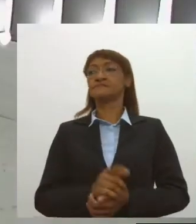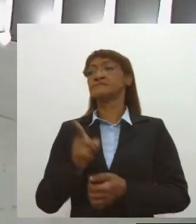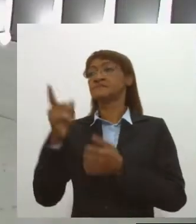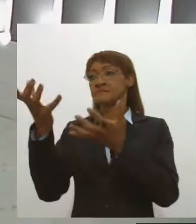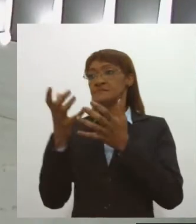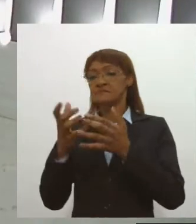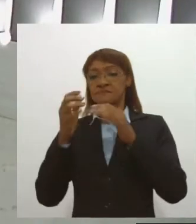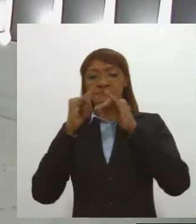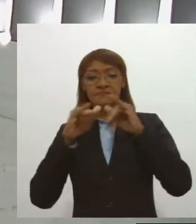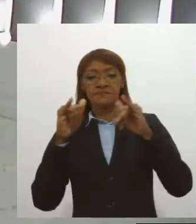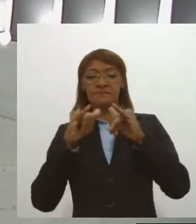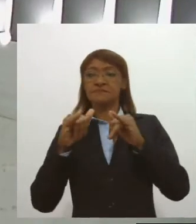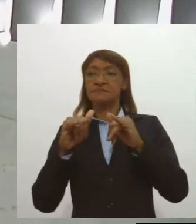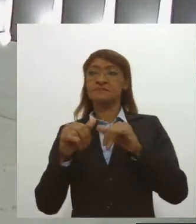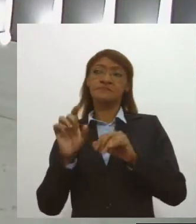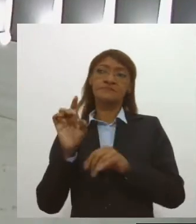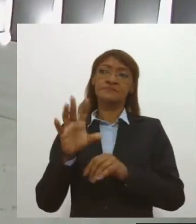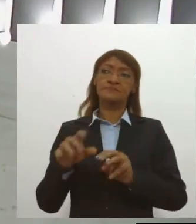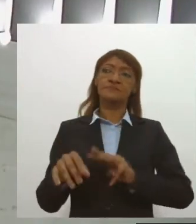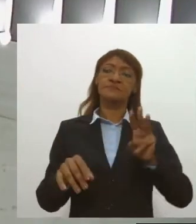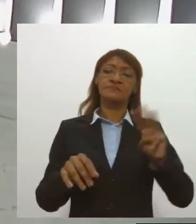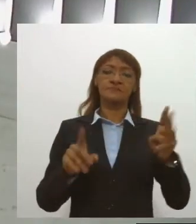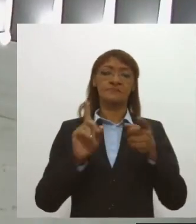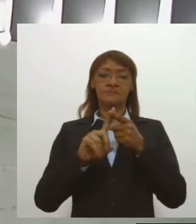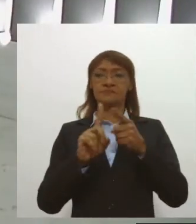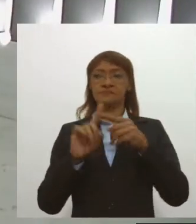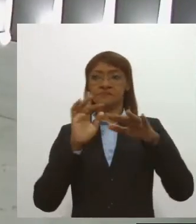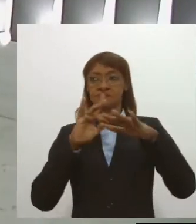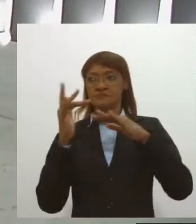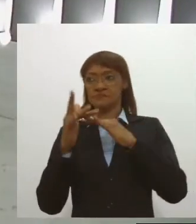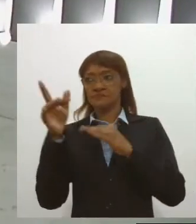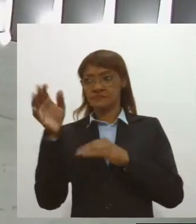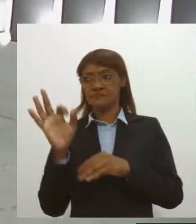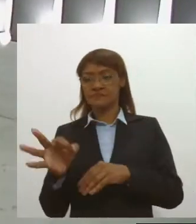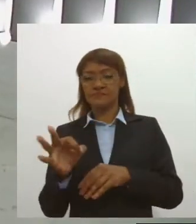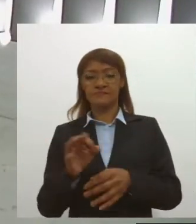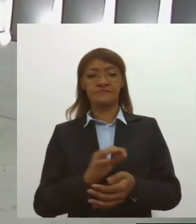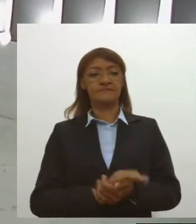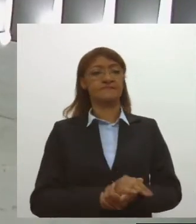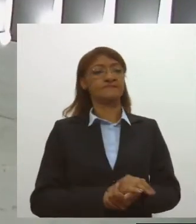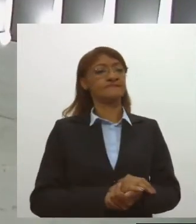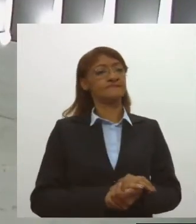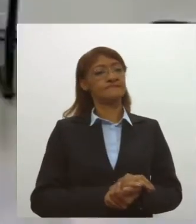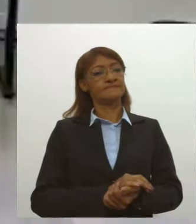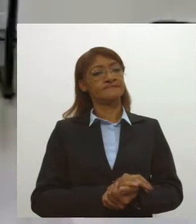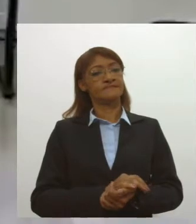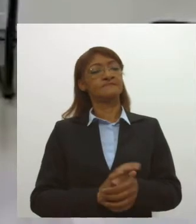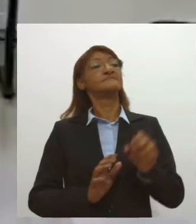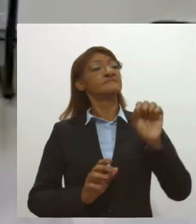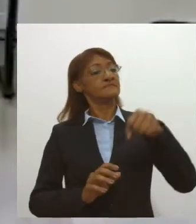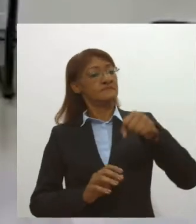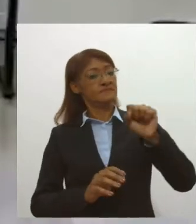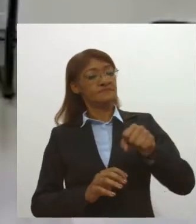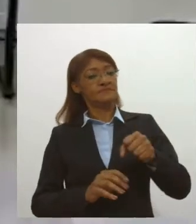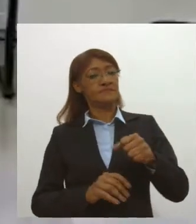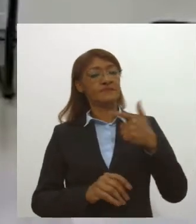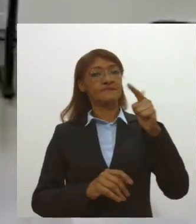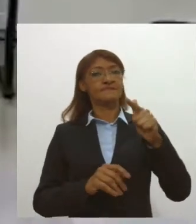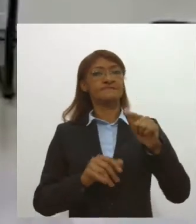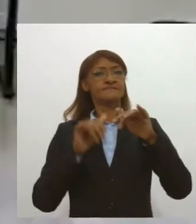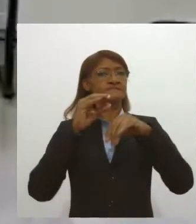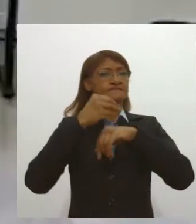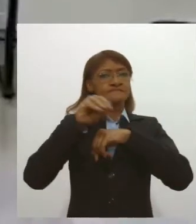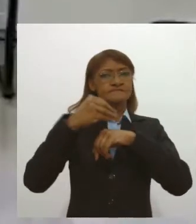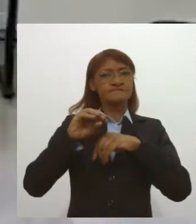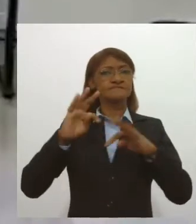informações, é só acessar o site e também nas redes sociais, não isso mesmo, Etienne? Isso mesmo, para mais informações sobre tudo o aconteceu